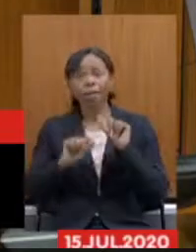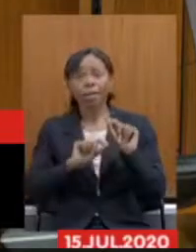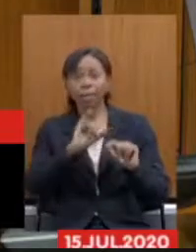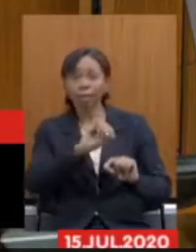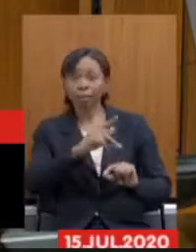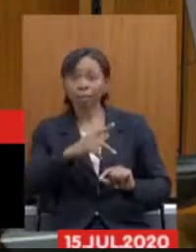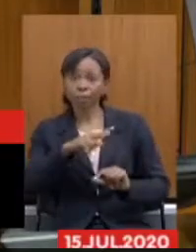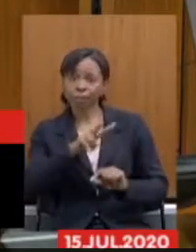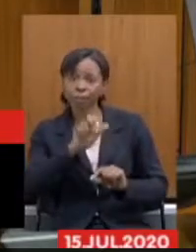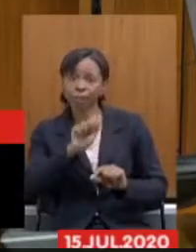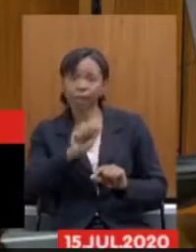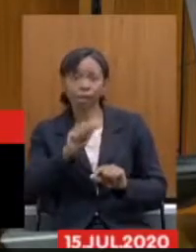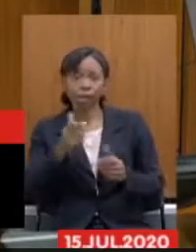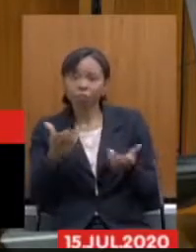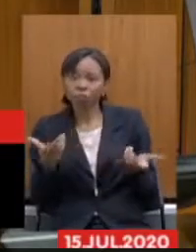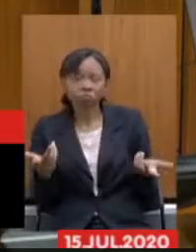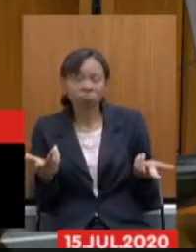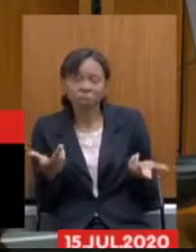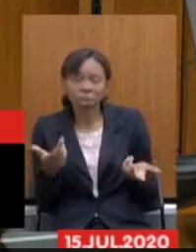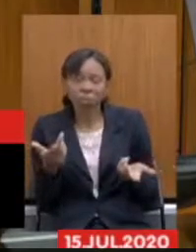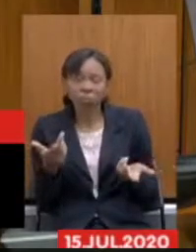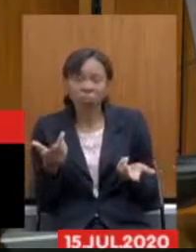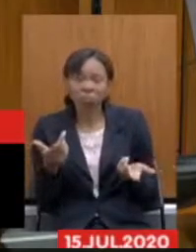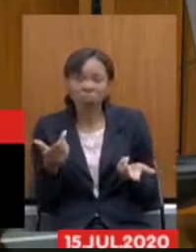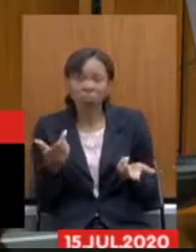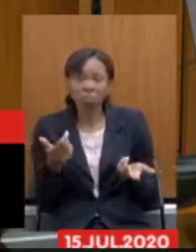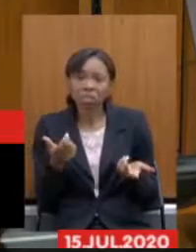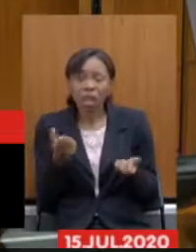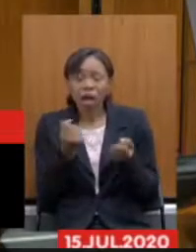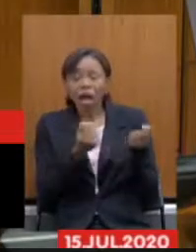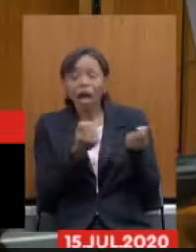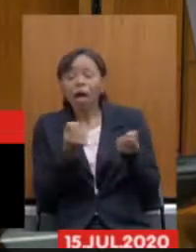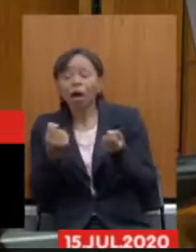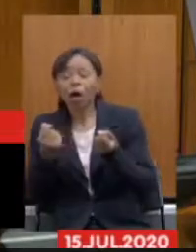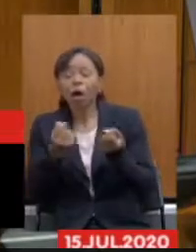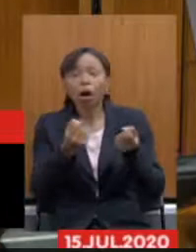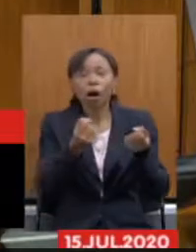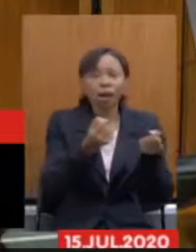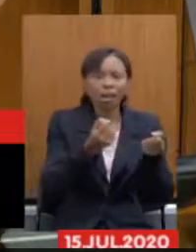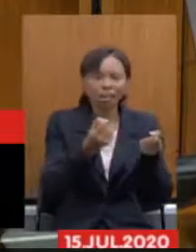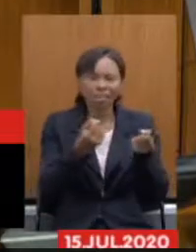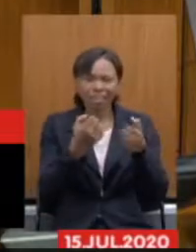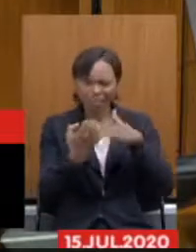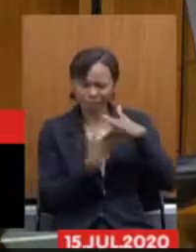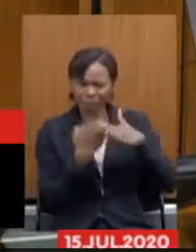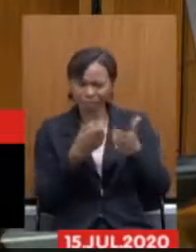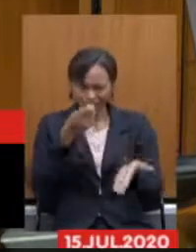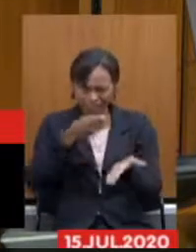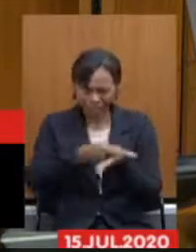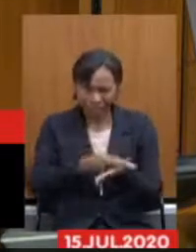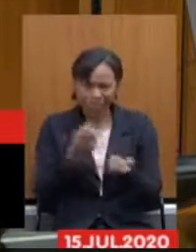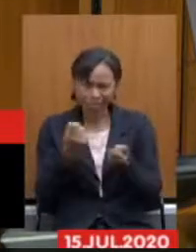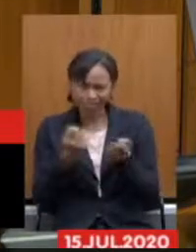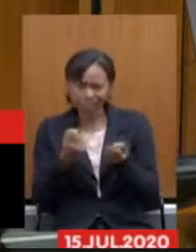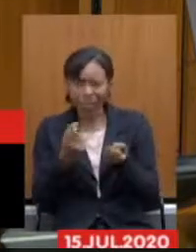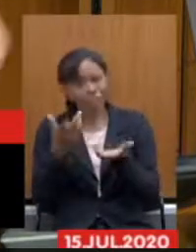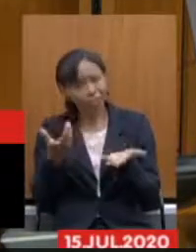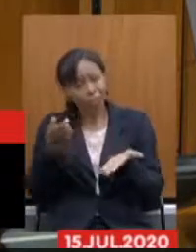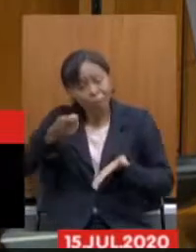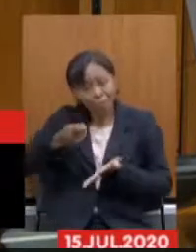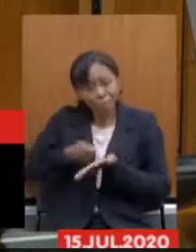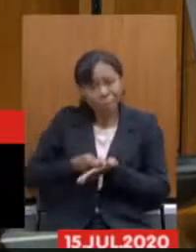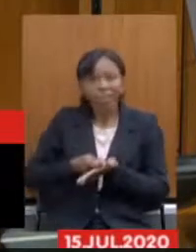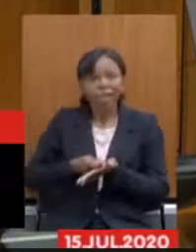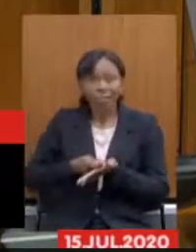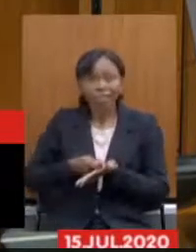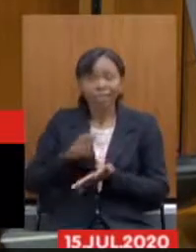não se a empresa quer rodar o carro aqui ela tem que pagar o IPVA para cá então aquela questão de que várias